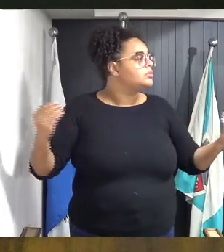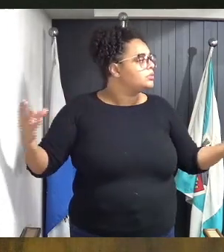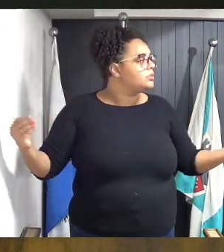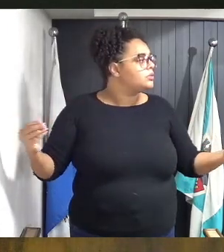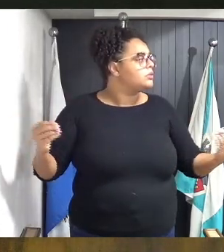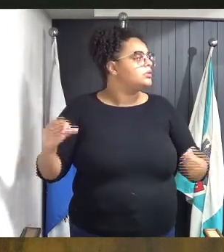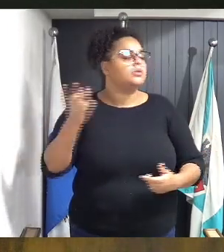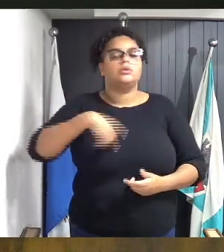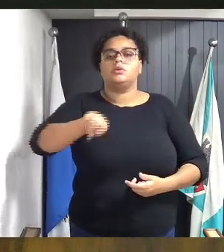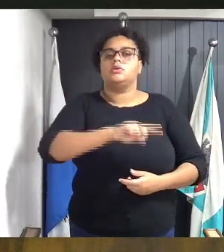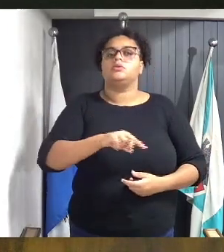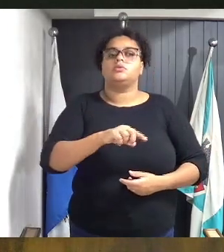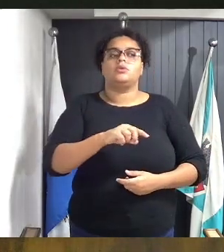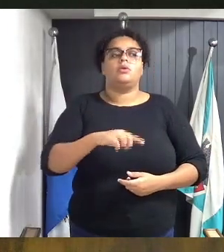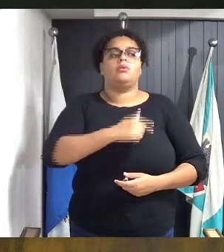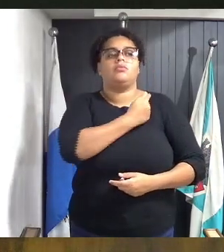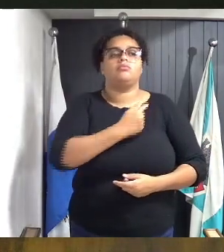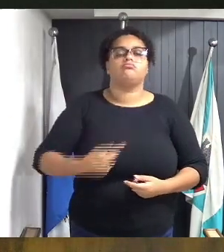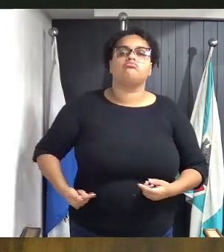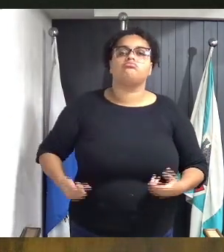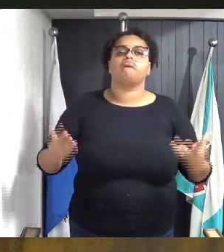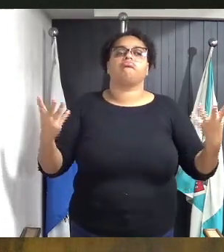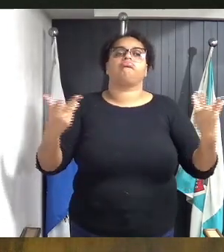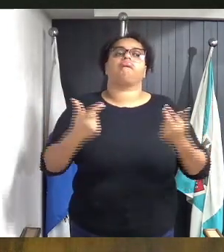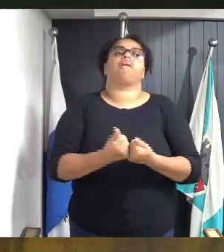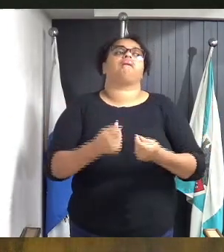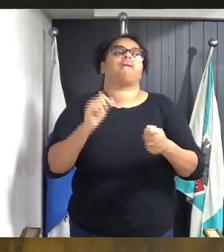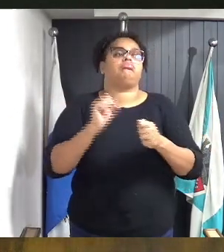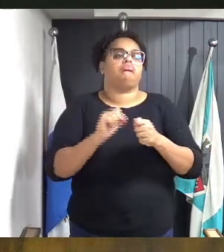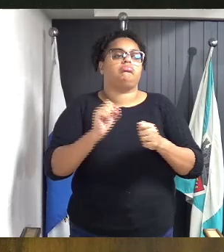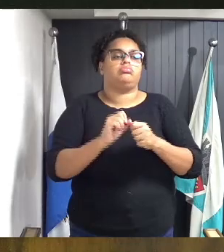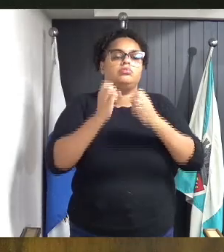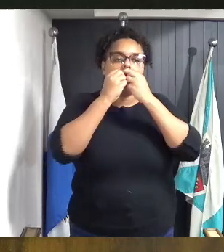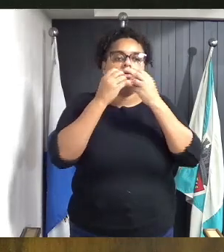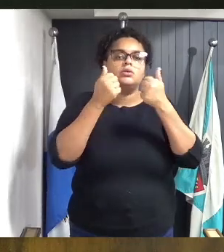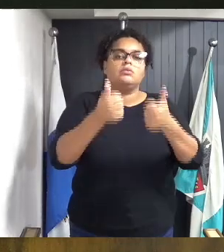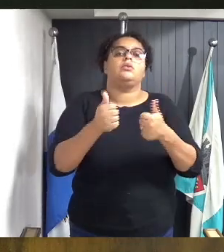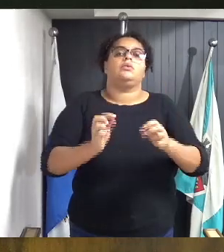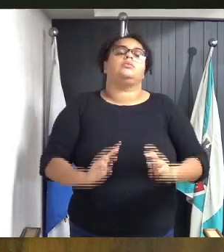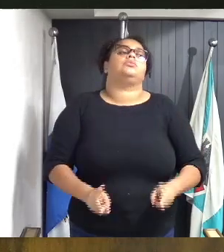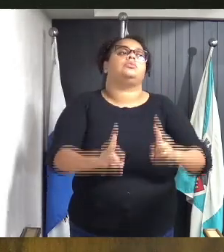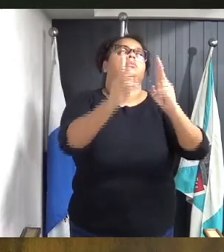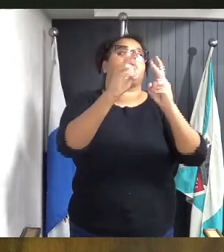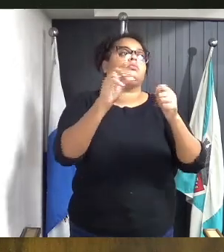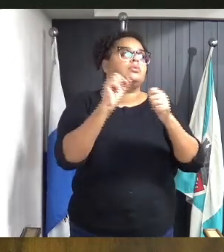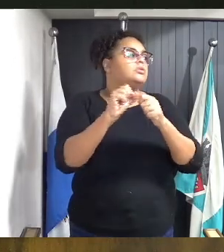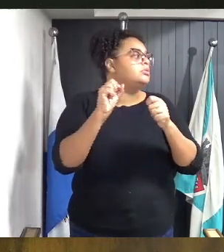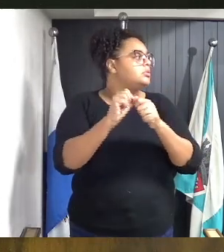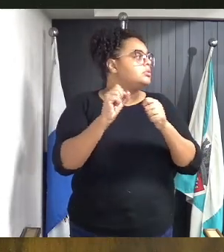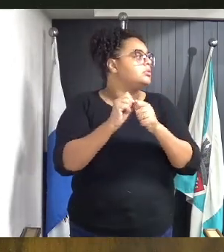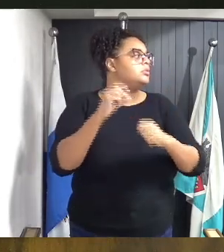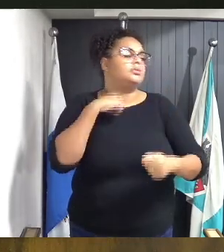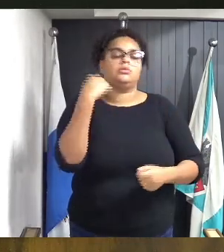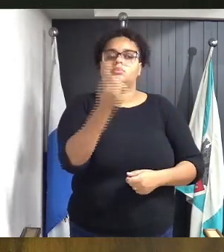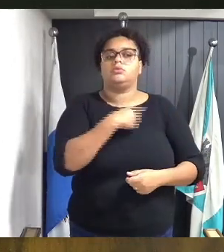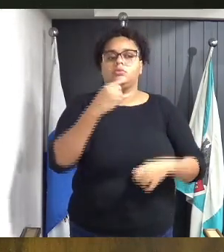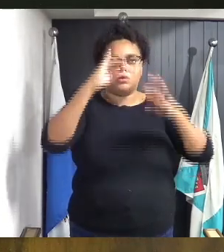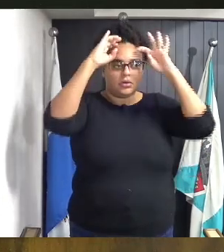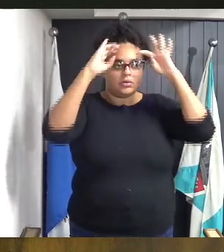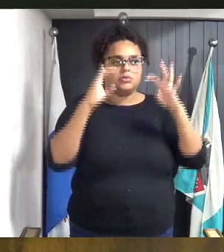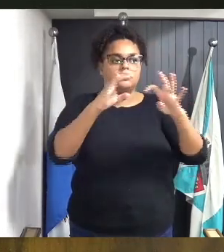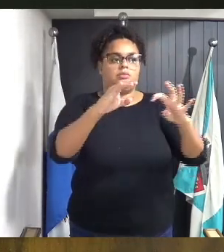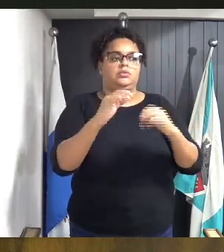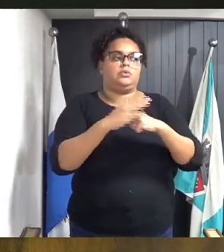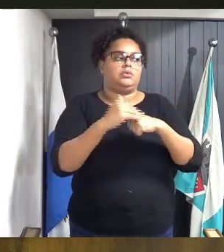nesse governo tão maravilhoso, que fez muito, tem feito, e vai fazer, e tem o nosso respeito, tem o nosso